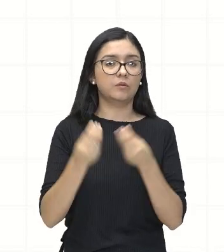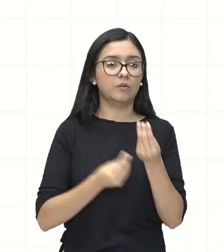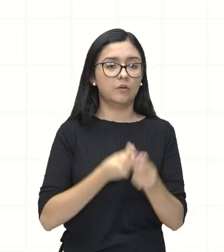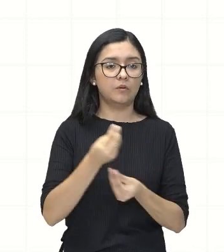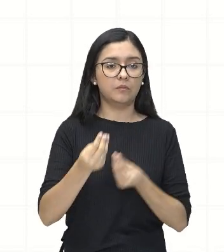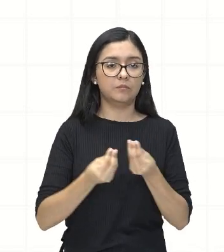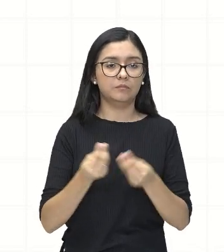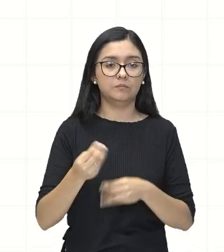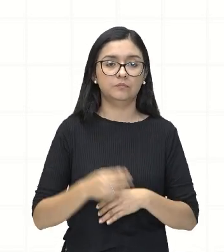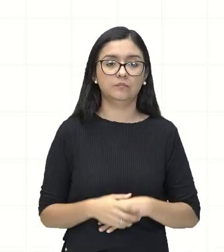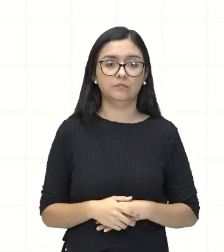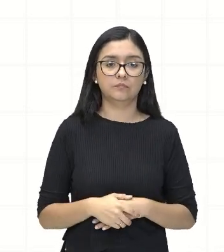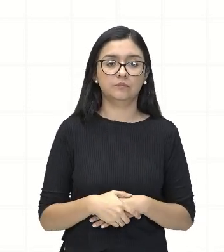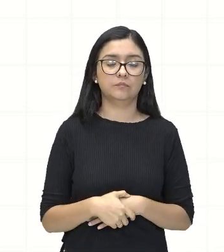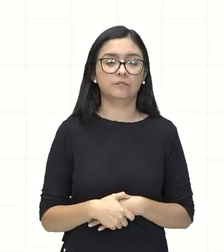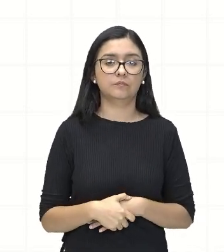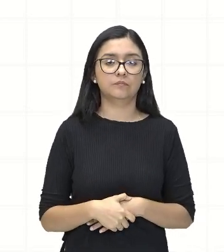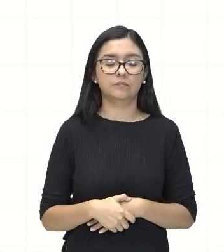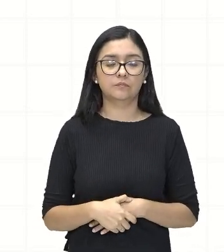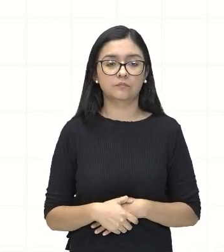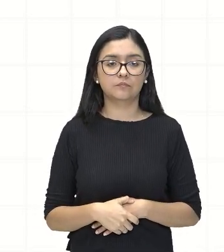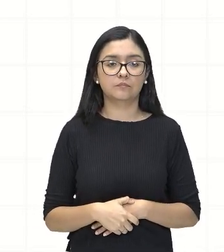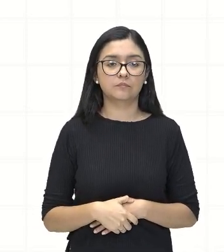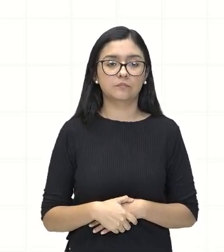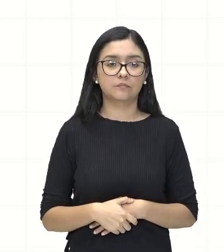vamos,